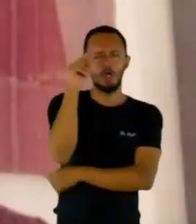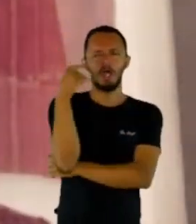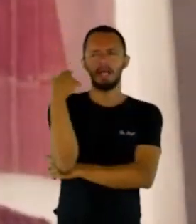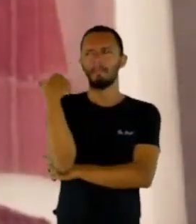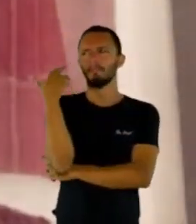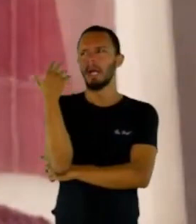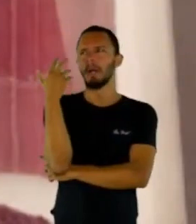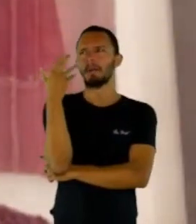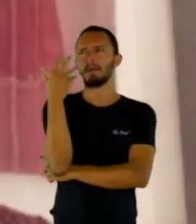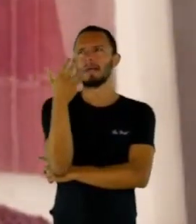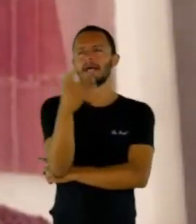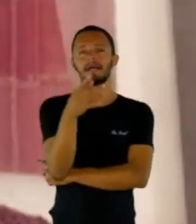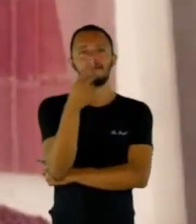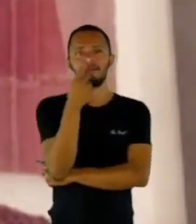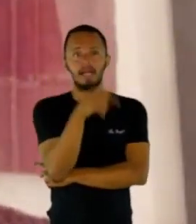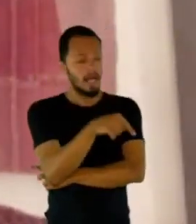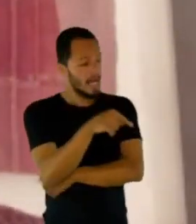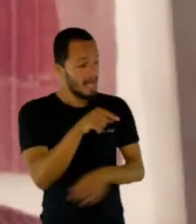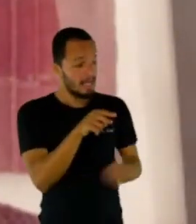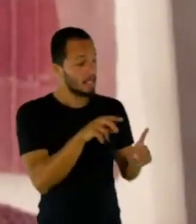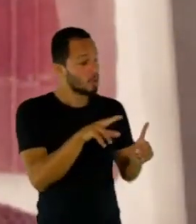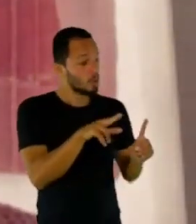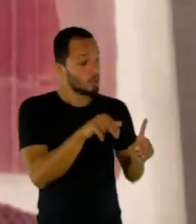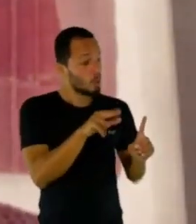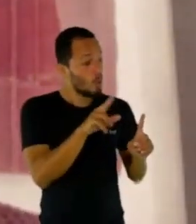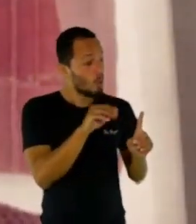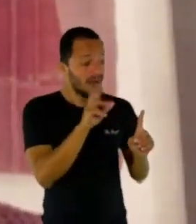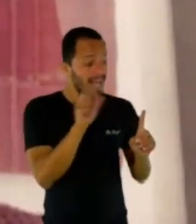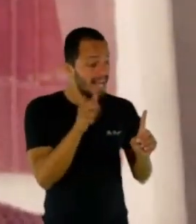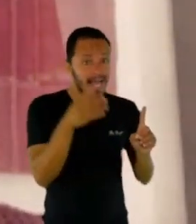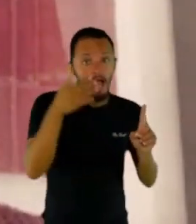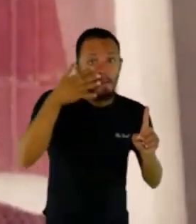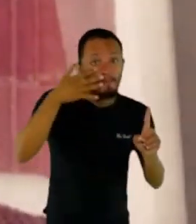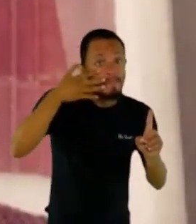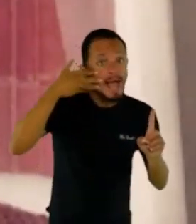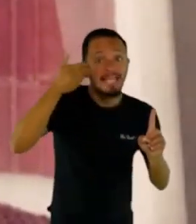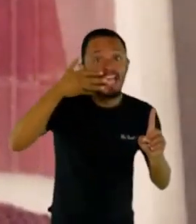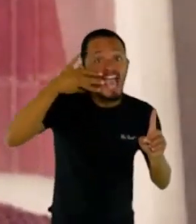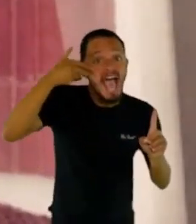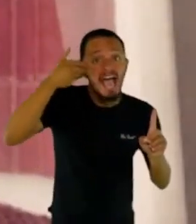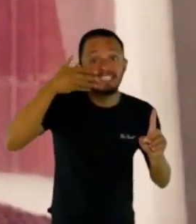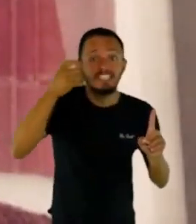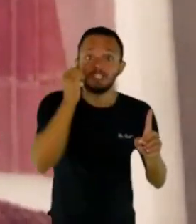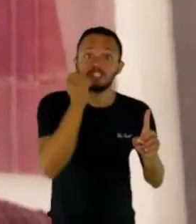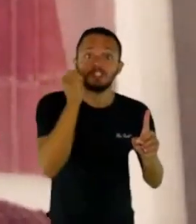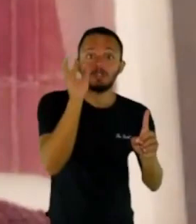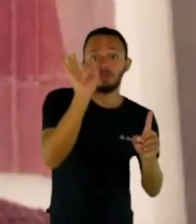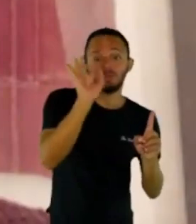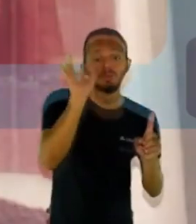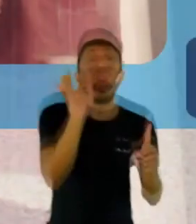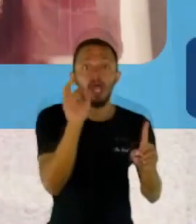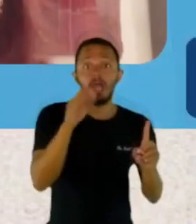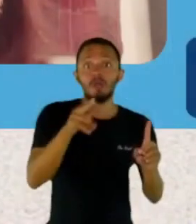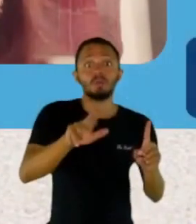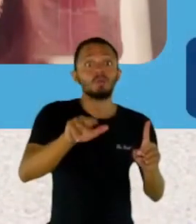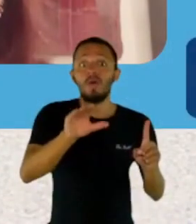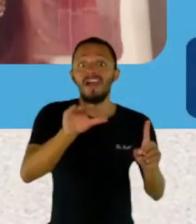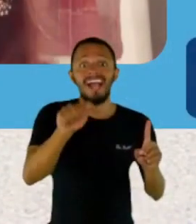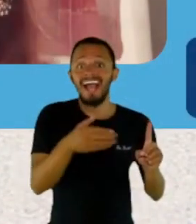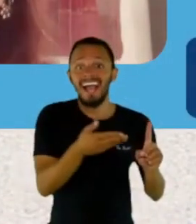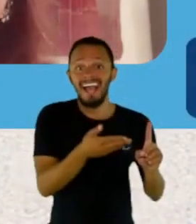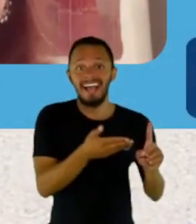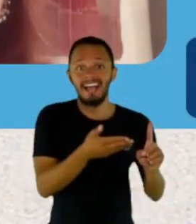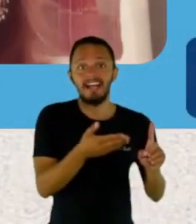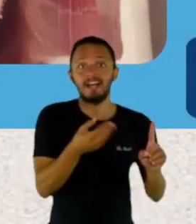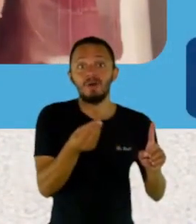pessoa, às vezes, nunca foi maquiada na vida. Nunca teve oportunidade de perceber a beleza que ela tem, né? Nunca pensou nisso, talvez,